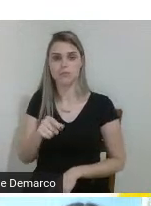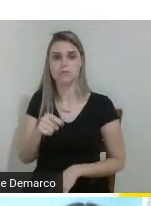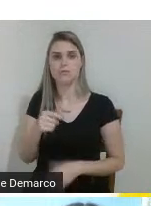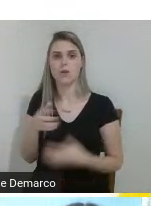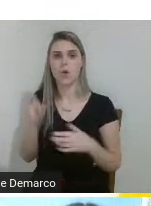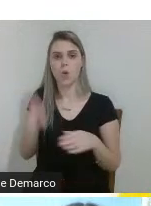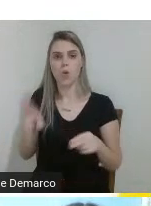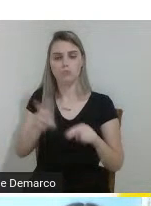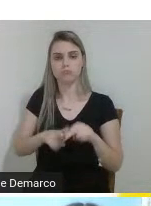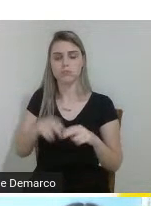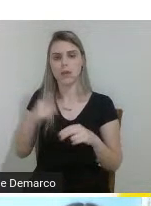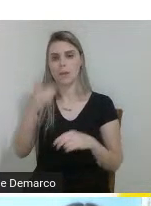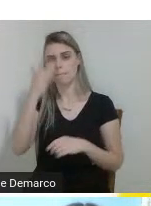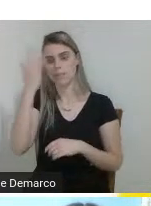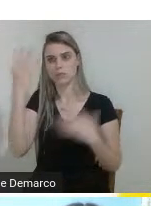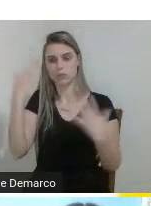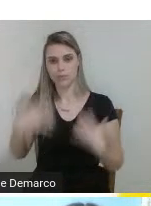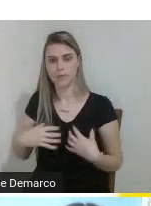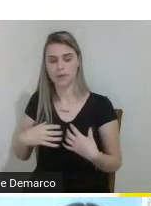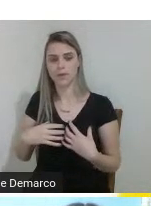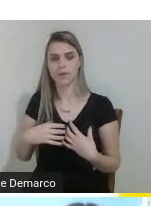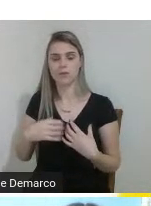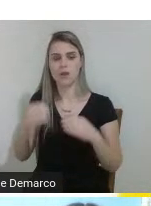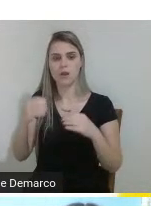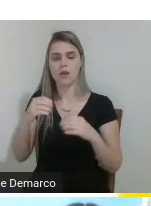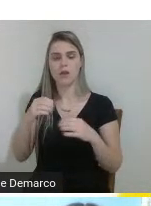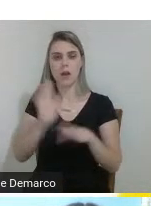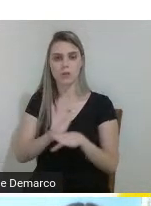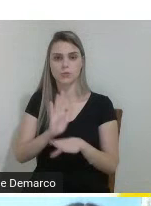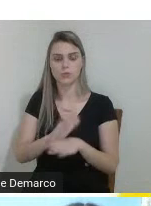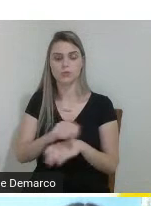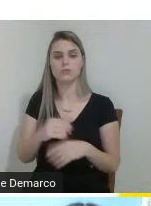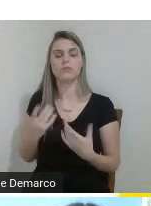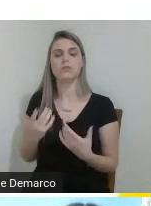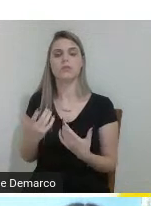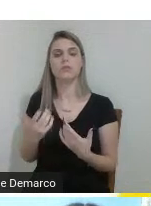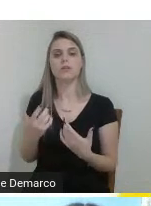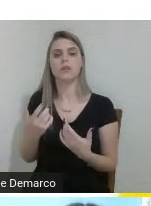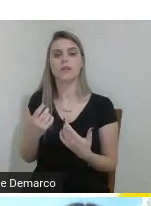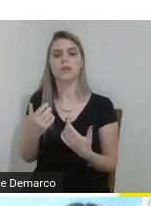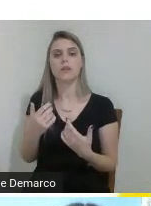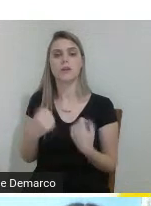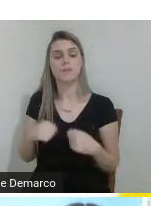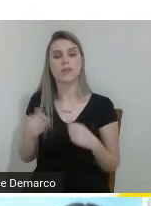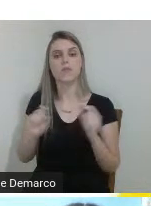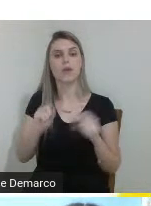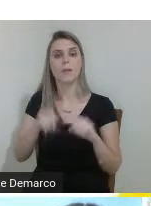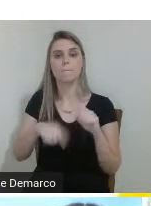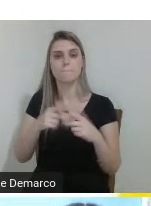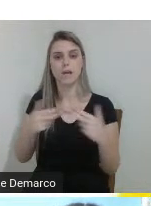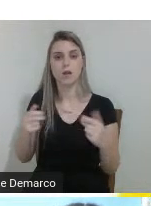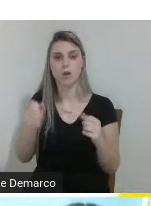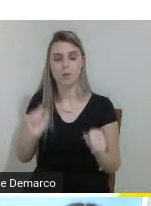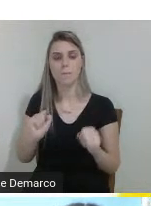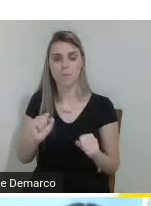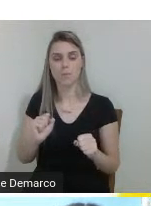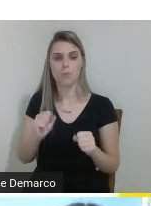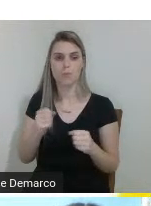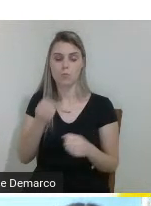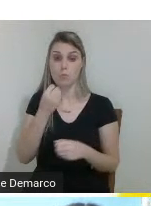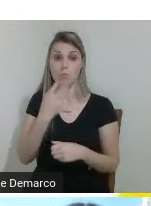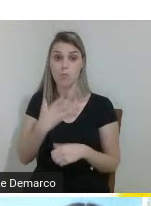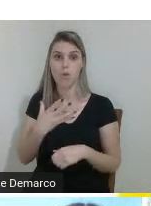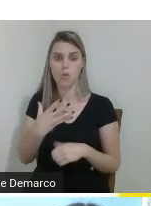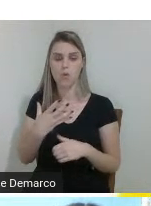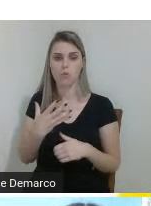e às vezes acidentes acontecem então nós necessitávamos de um material que ele fosse de boa resistência mecânica e